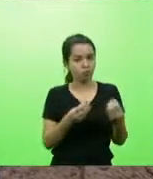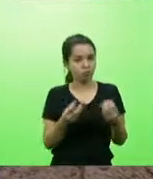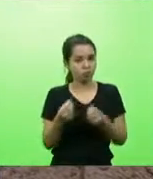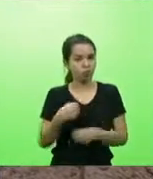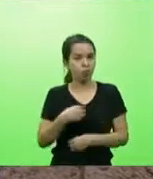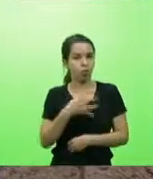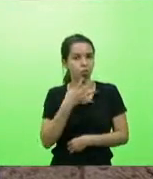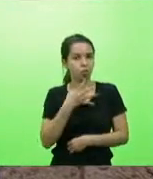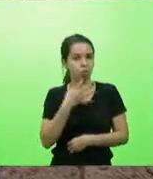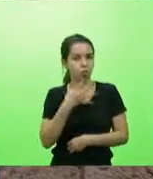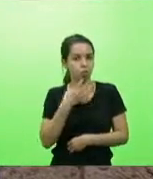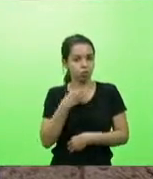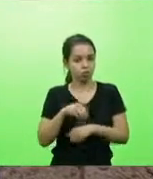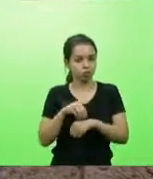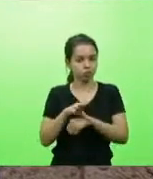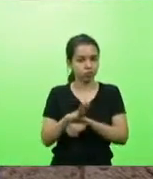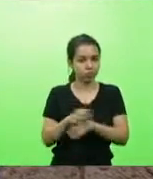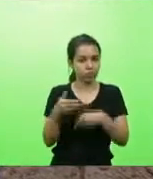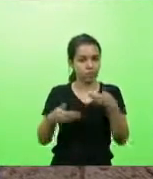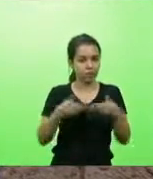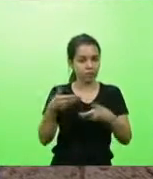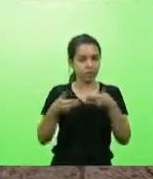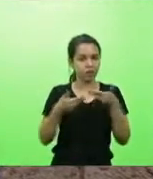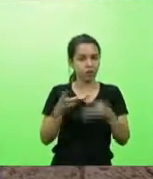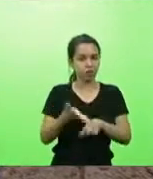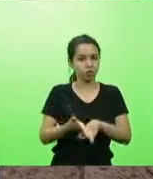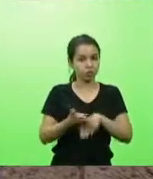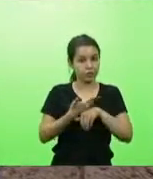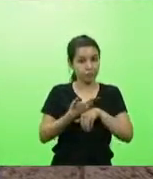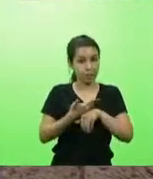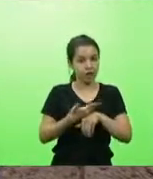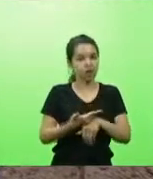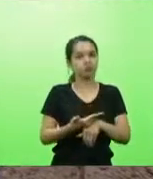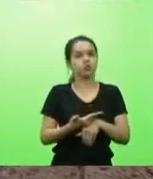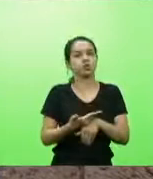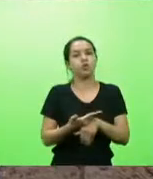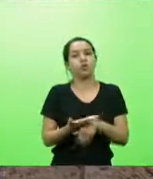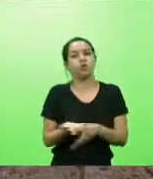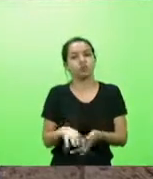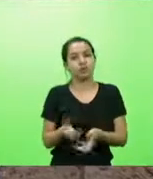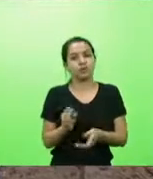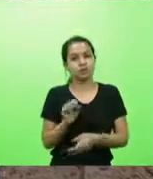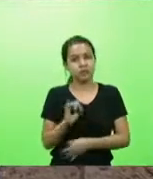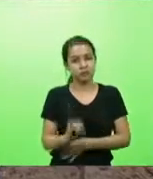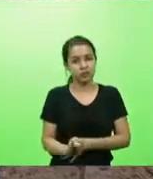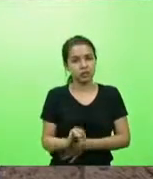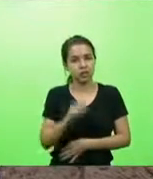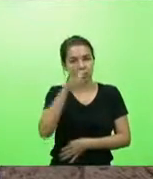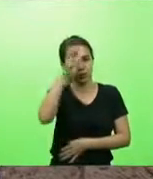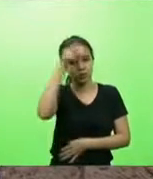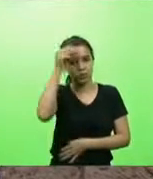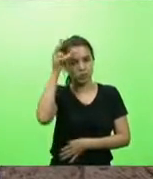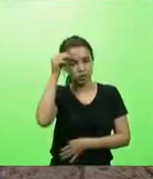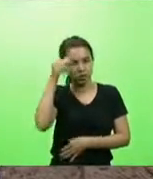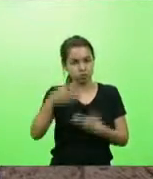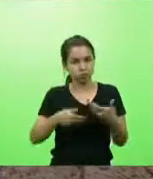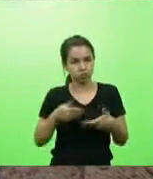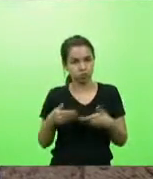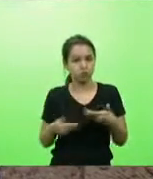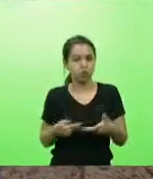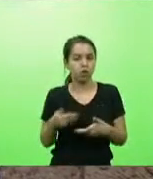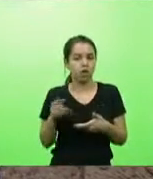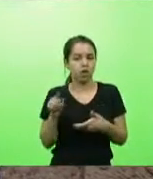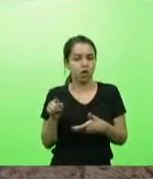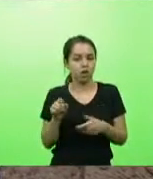recomendam o tratamento precoce. Então, é uma questão de foro íntimo. E se a prefeita está fazendo, não quer dizer por isso que